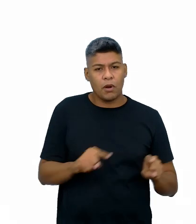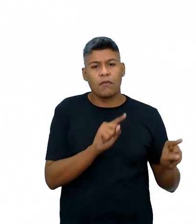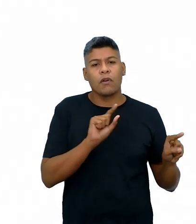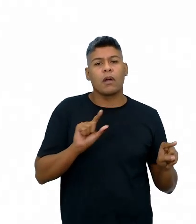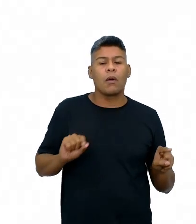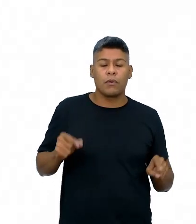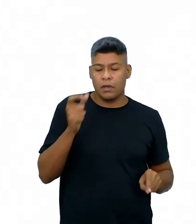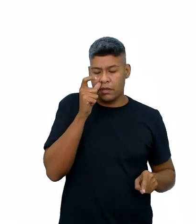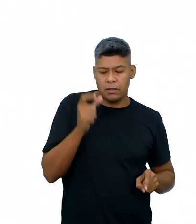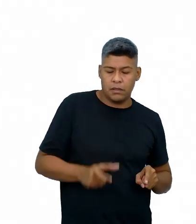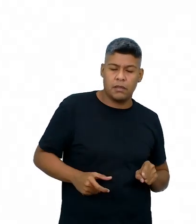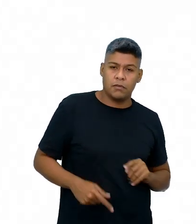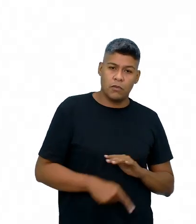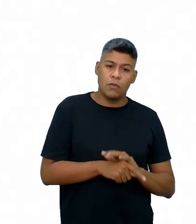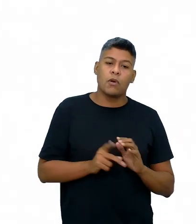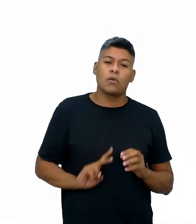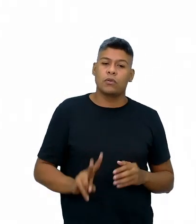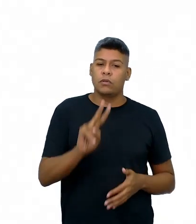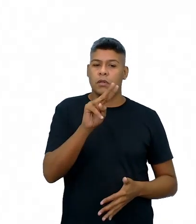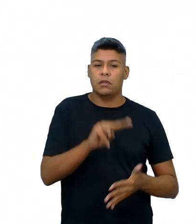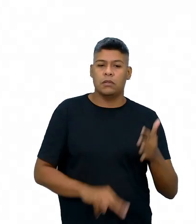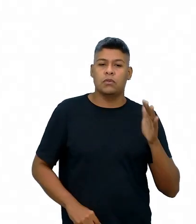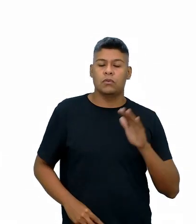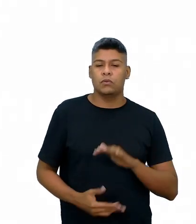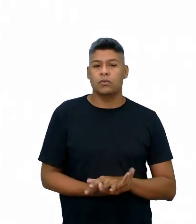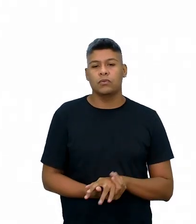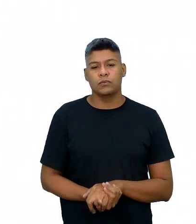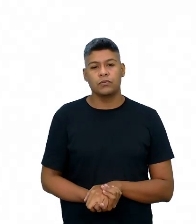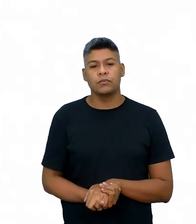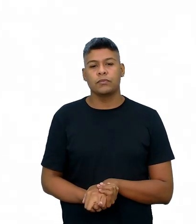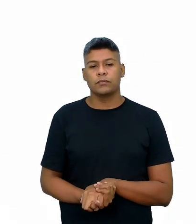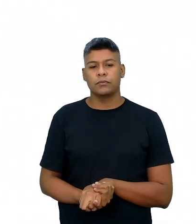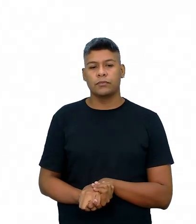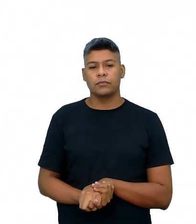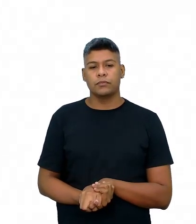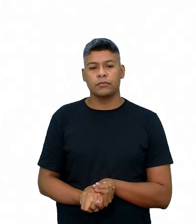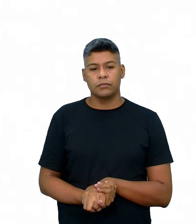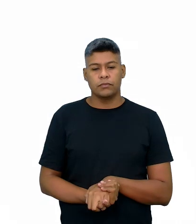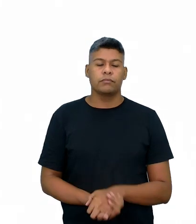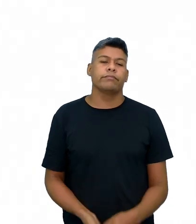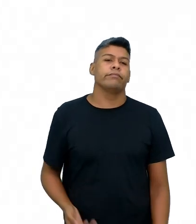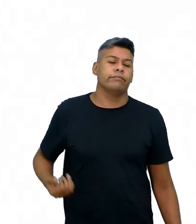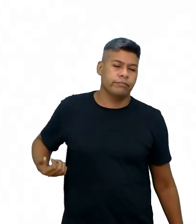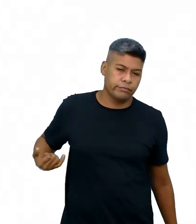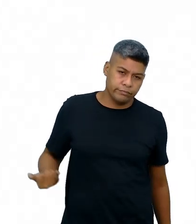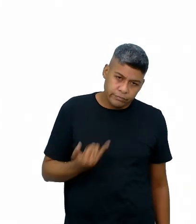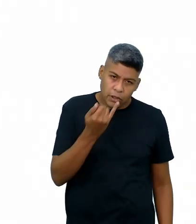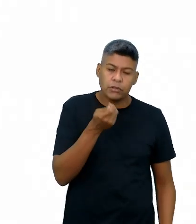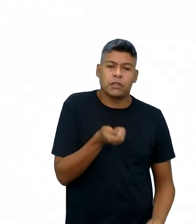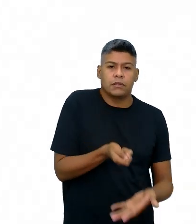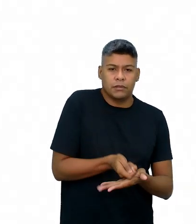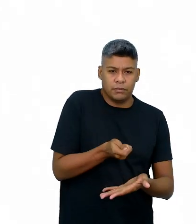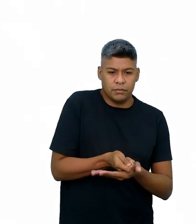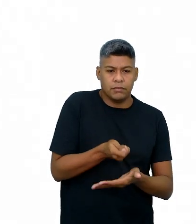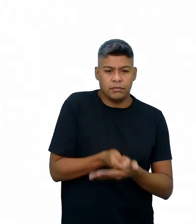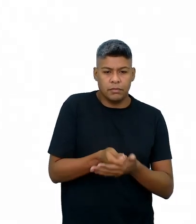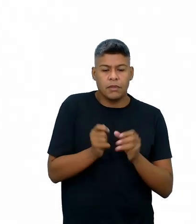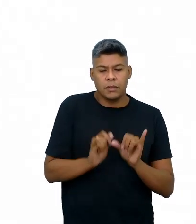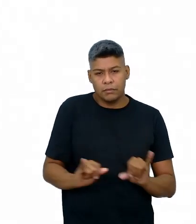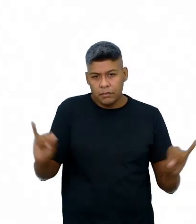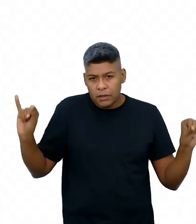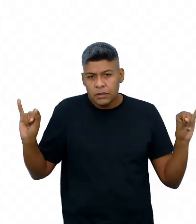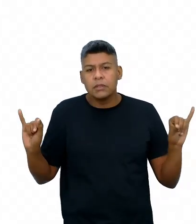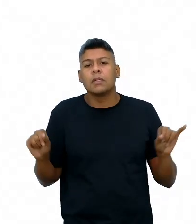leitor interesse para continuar a leitura desse texto. É muito importante explorar não só a manchete da